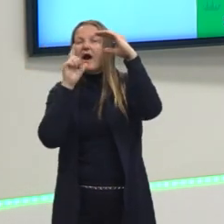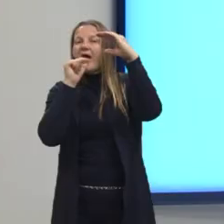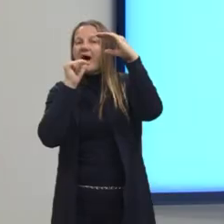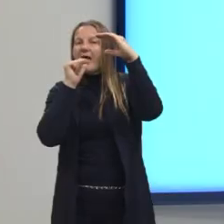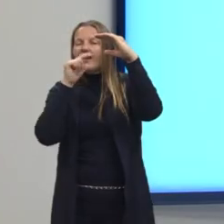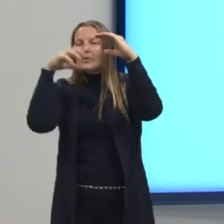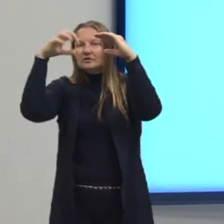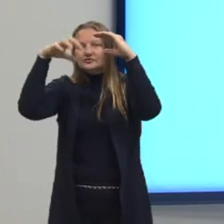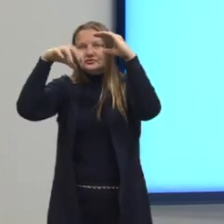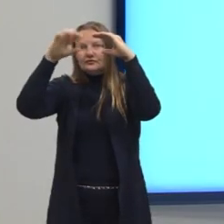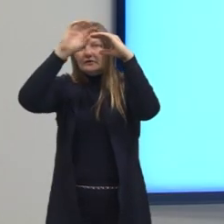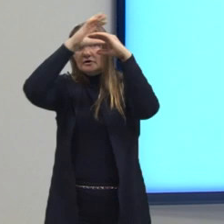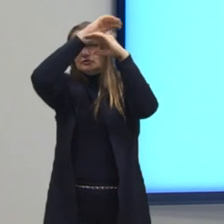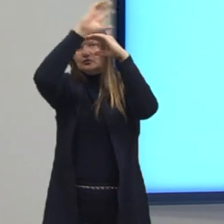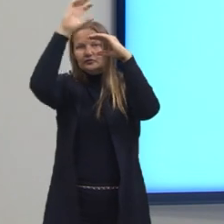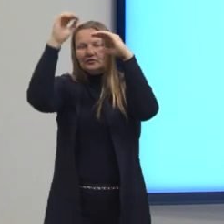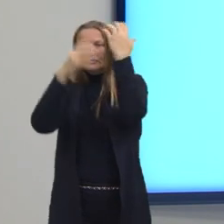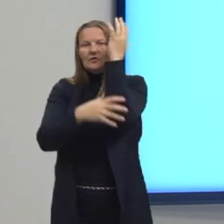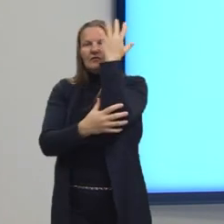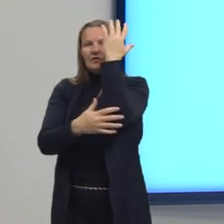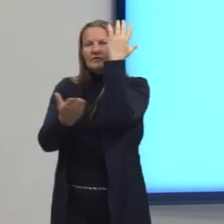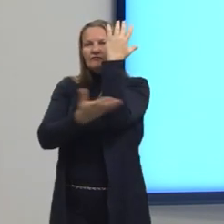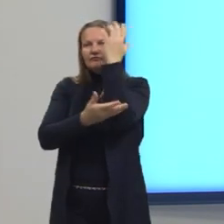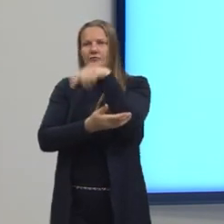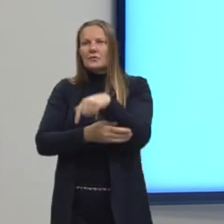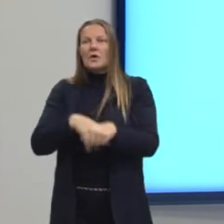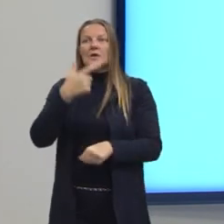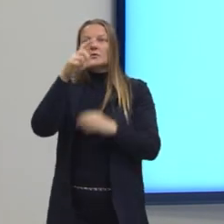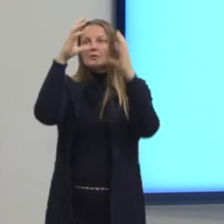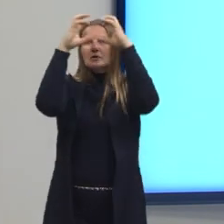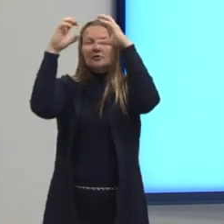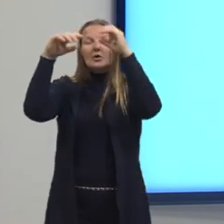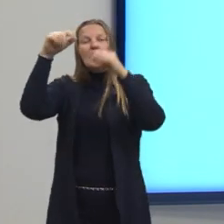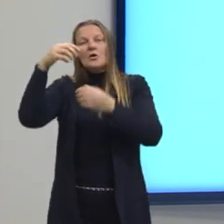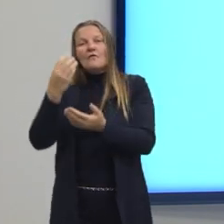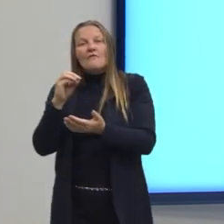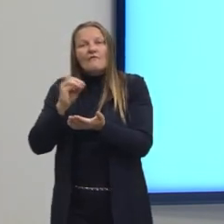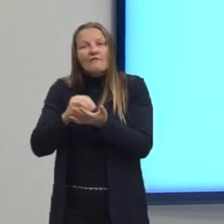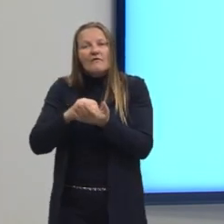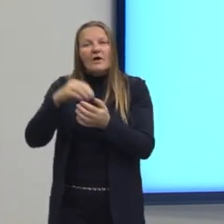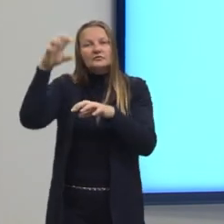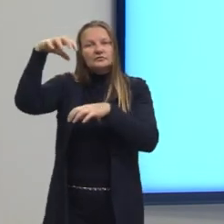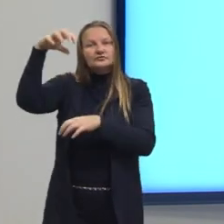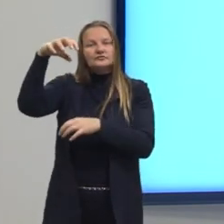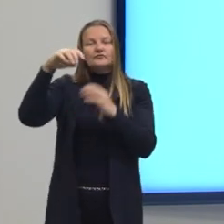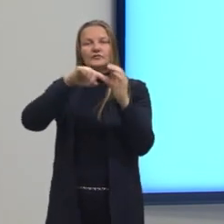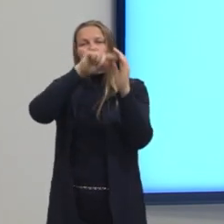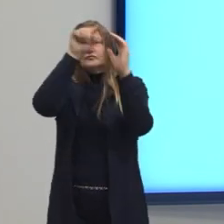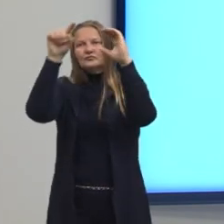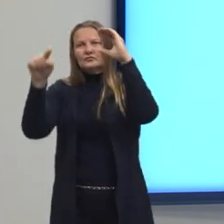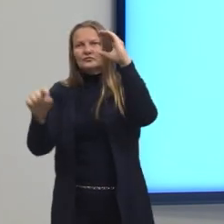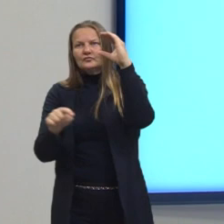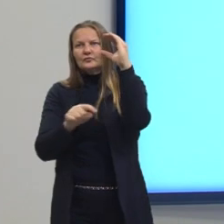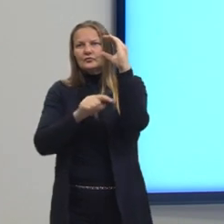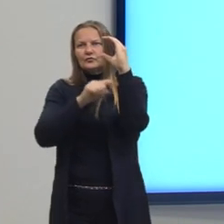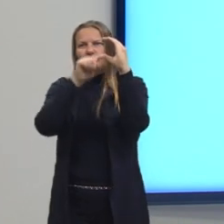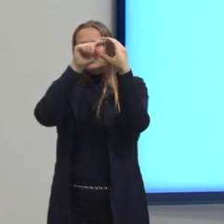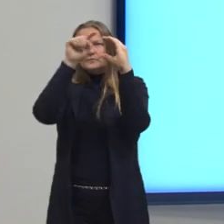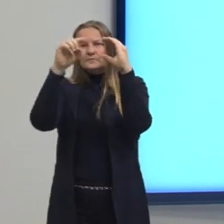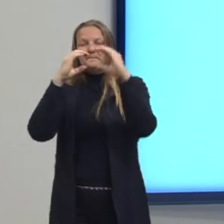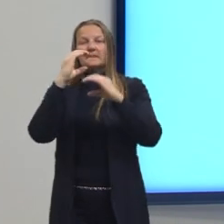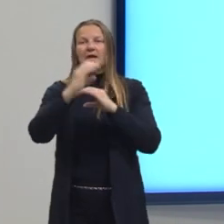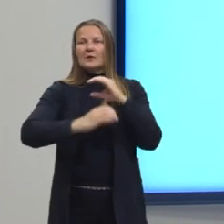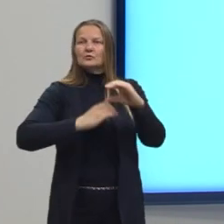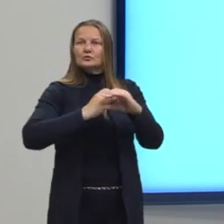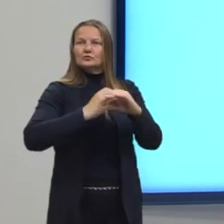Ai, mas o que eu tenho a ver lá com o desmatamento? É lá na Amazônia, é trilonge. Olha só, os rios